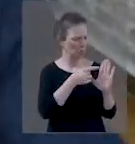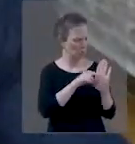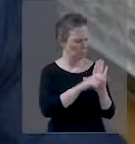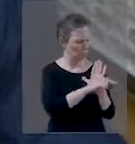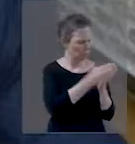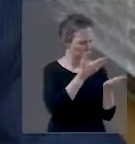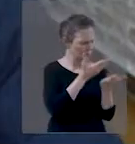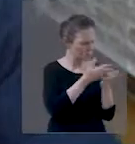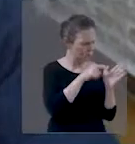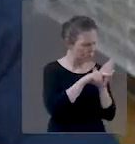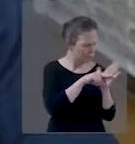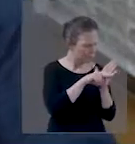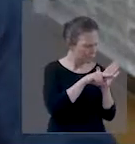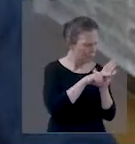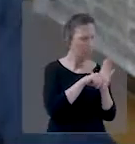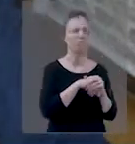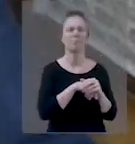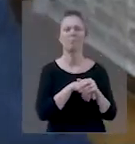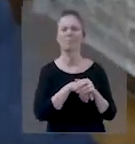Testamento.